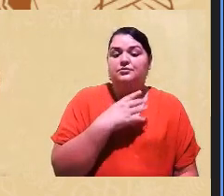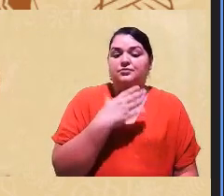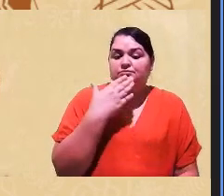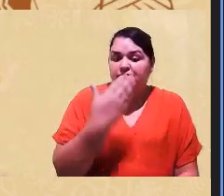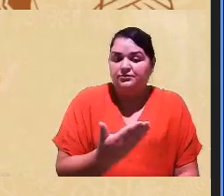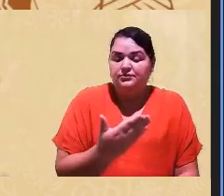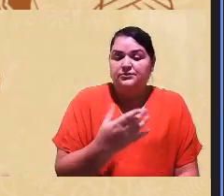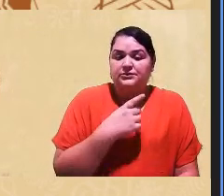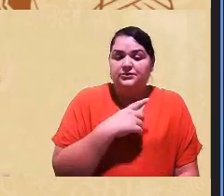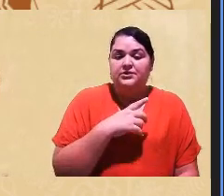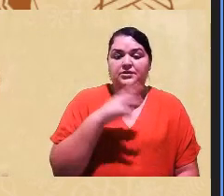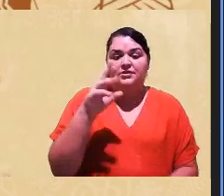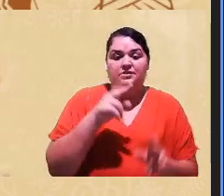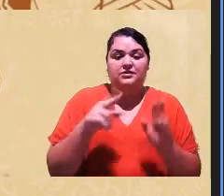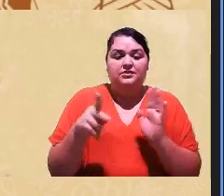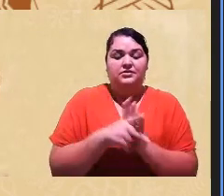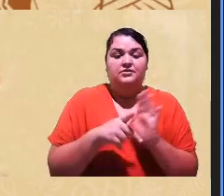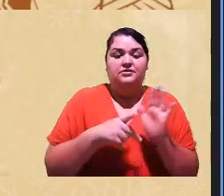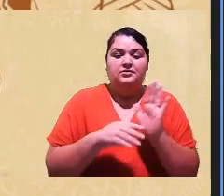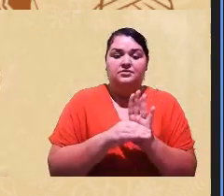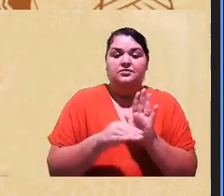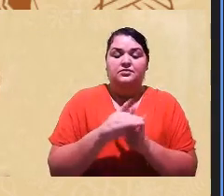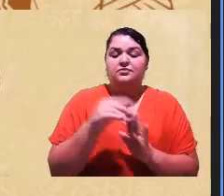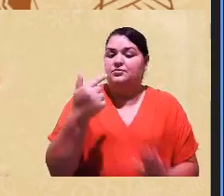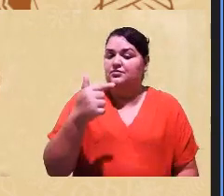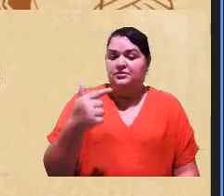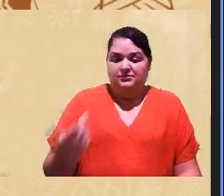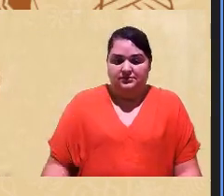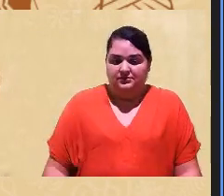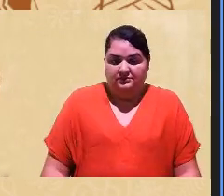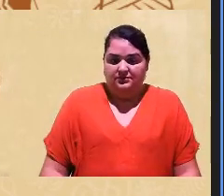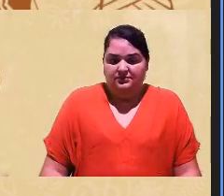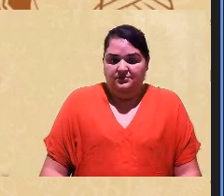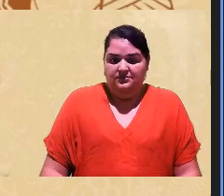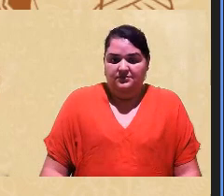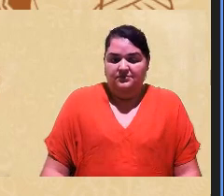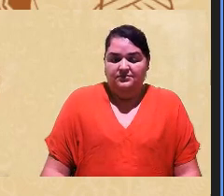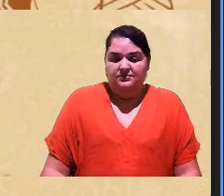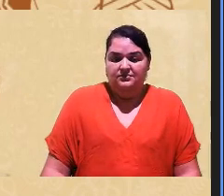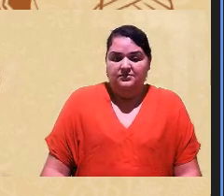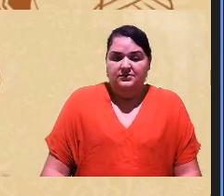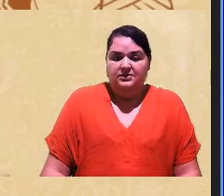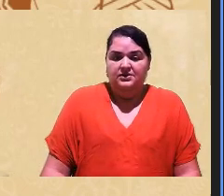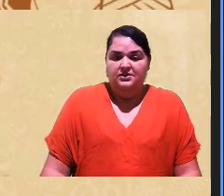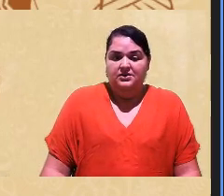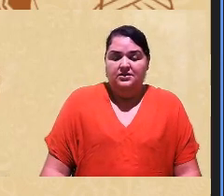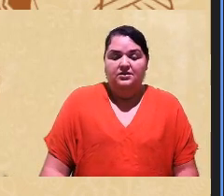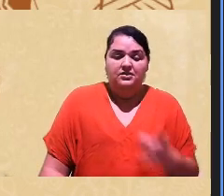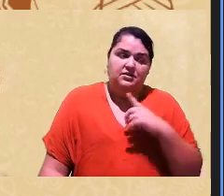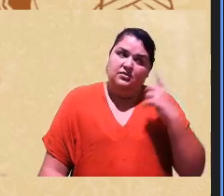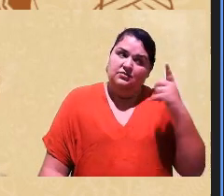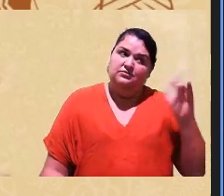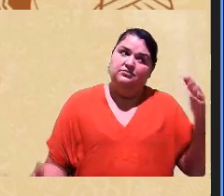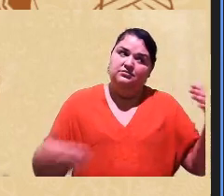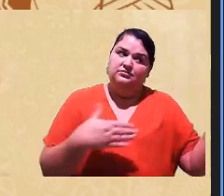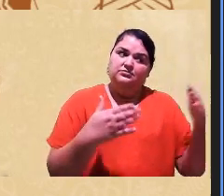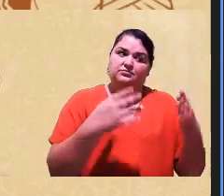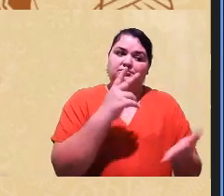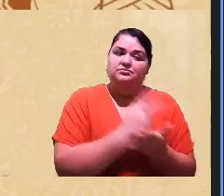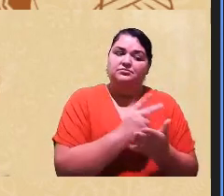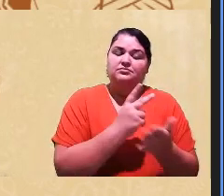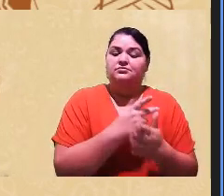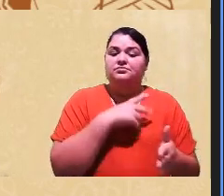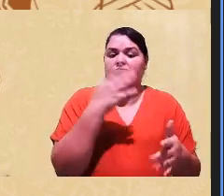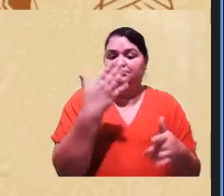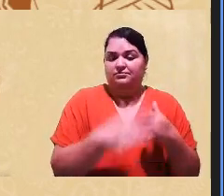ter que fazer banca fenotípica não tem gente né então estão outros segmentos para impedir as fraudes também